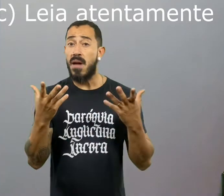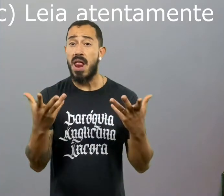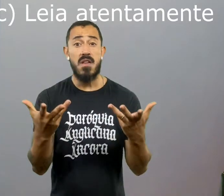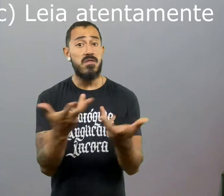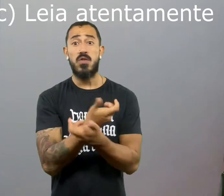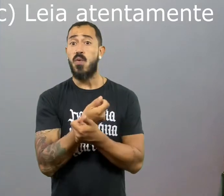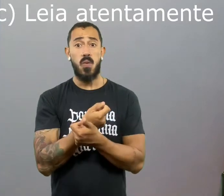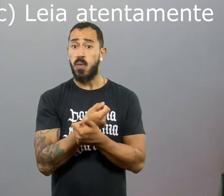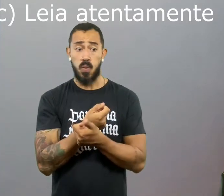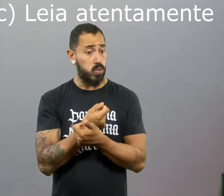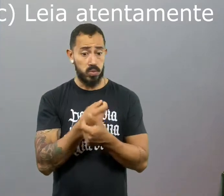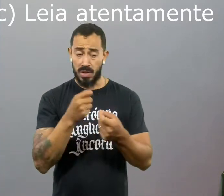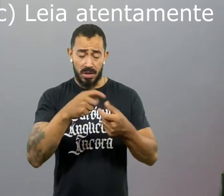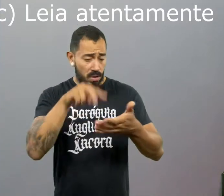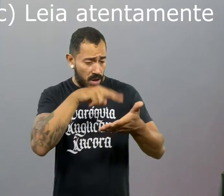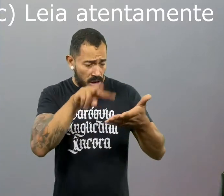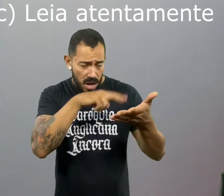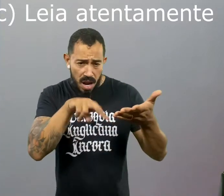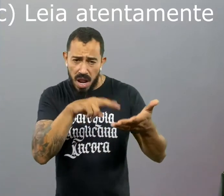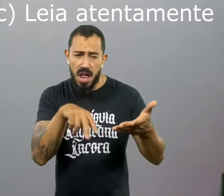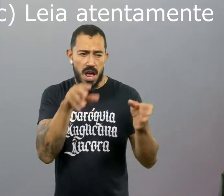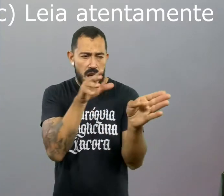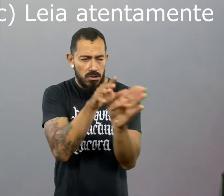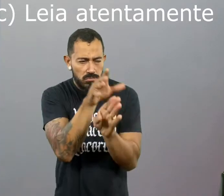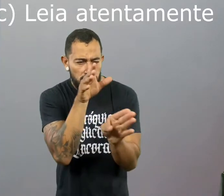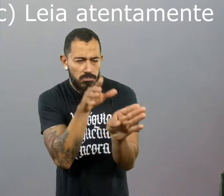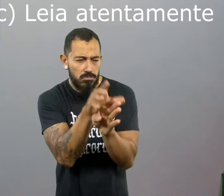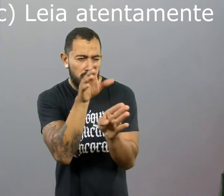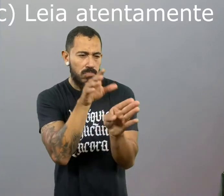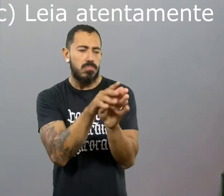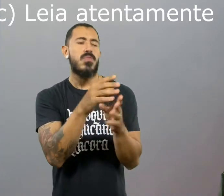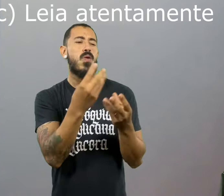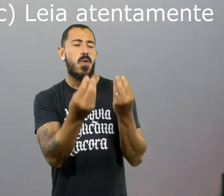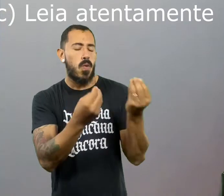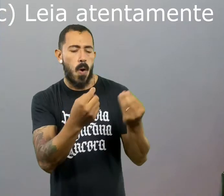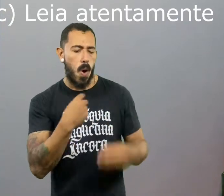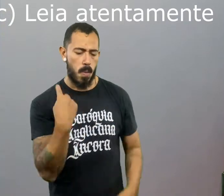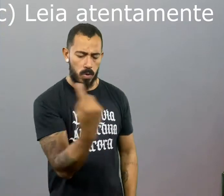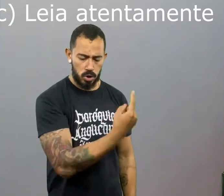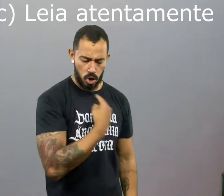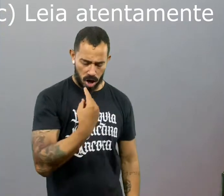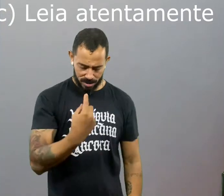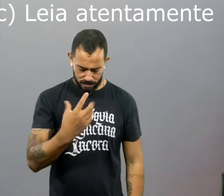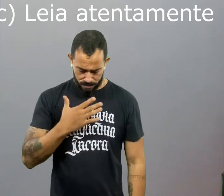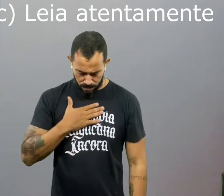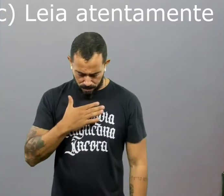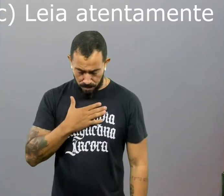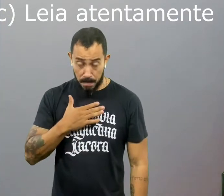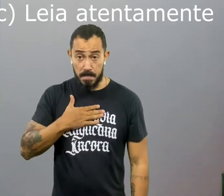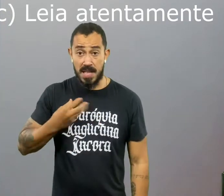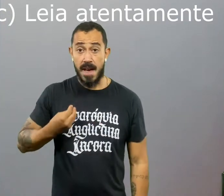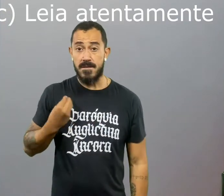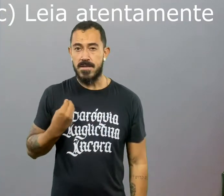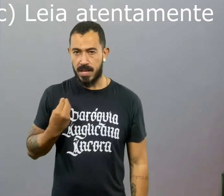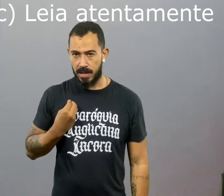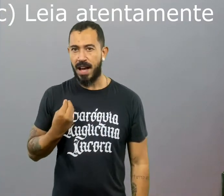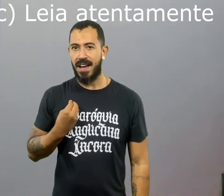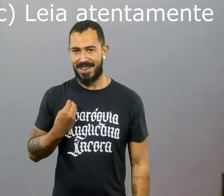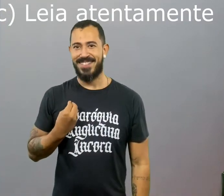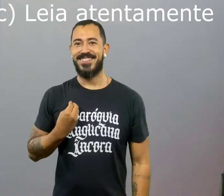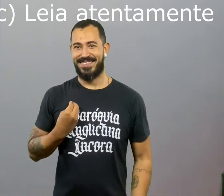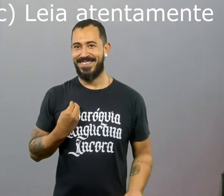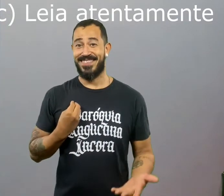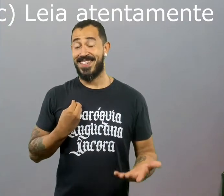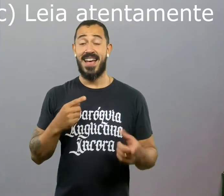maravilhosa. E aí você pode ler os conselhos de Paulo para essa igreja e parar e se perguntar como isso se aplica à minha história.